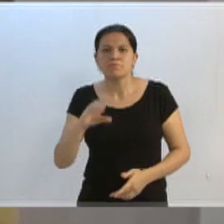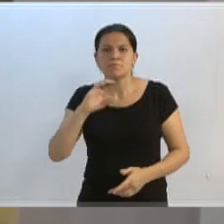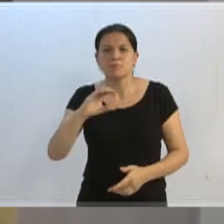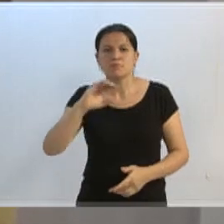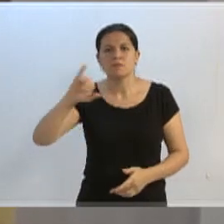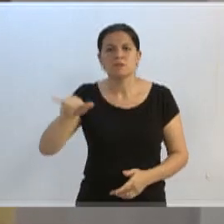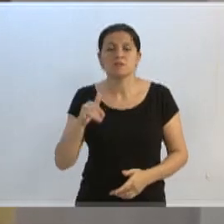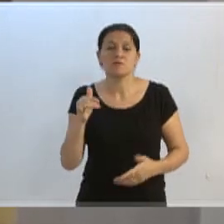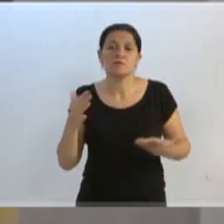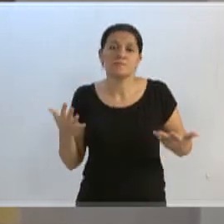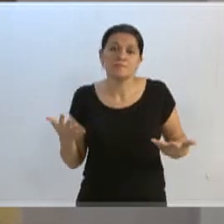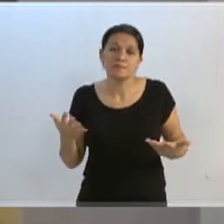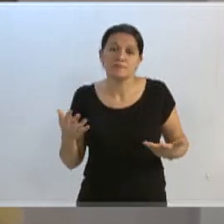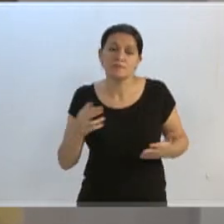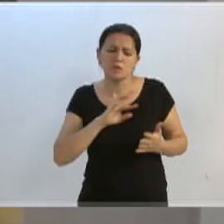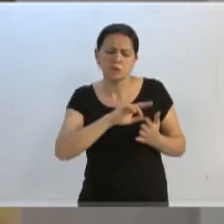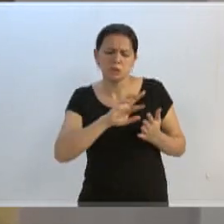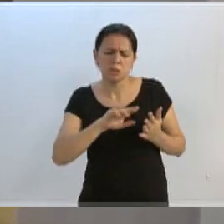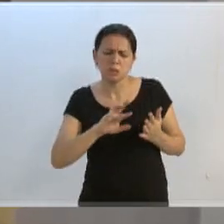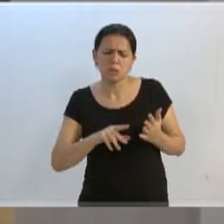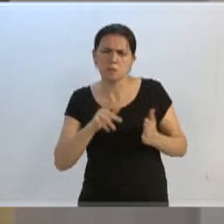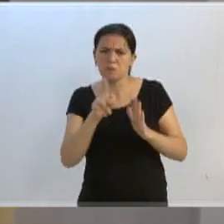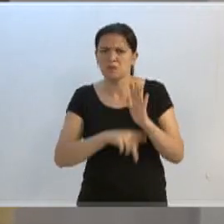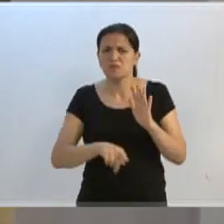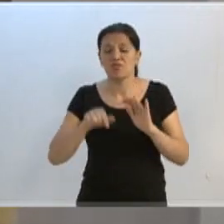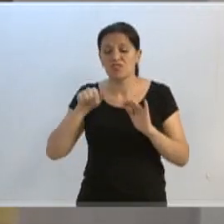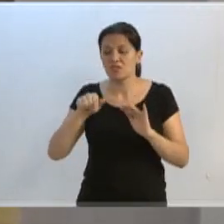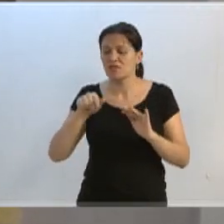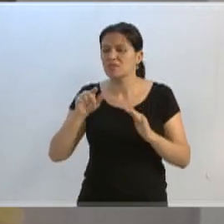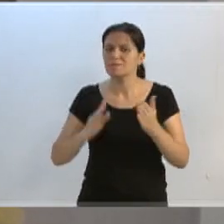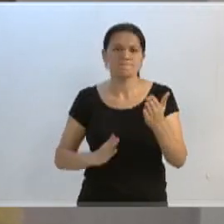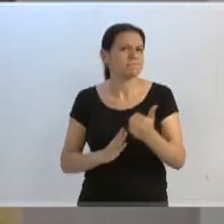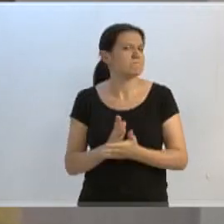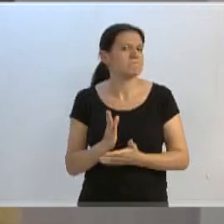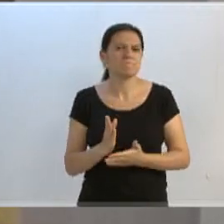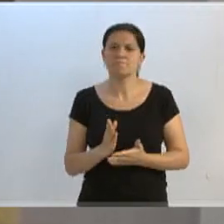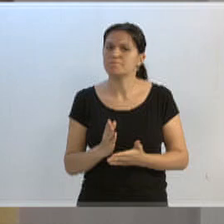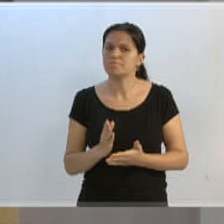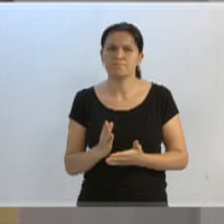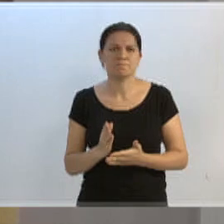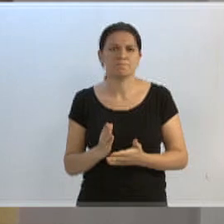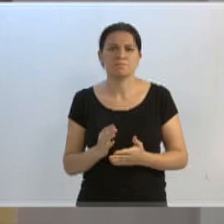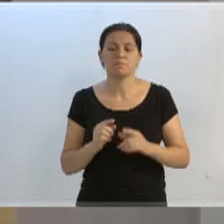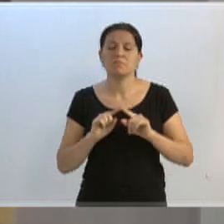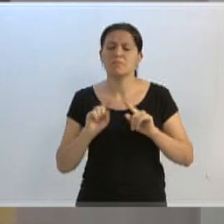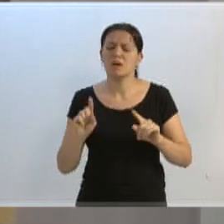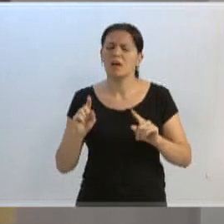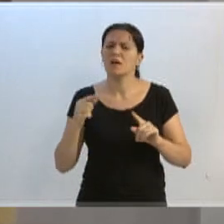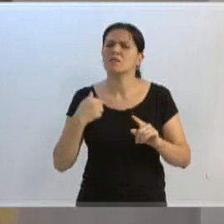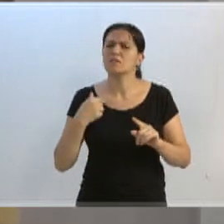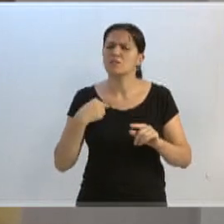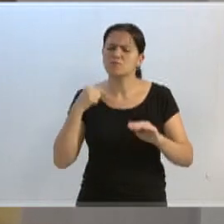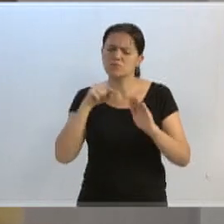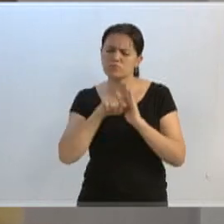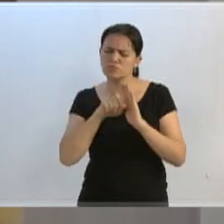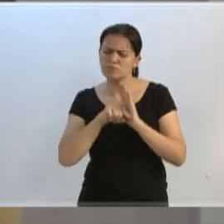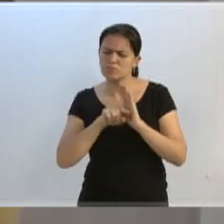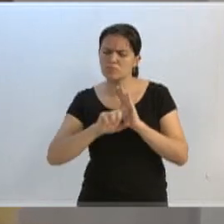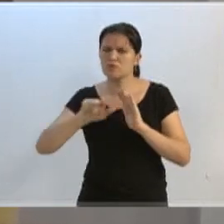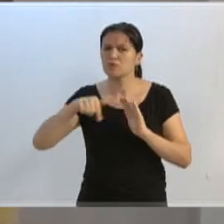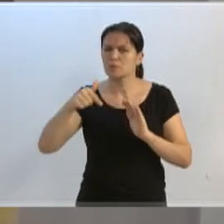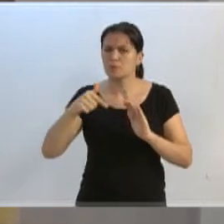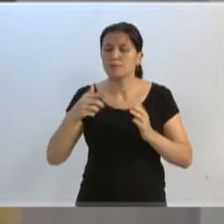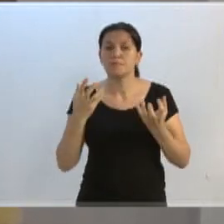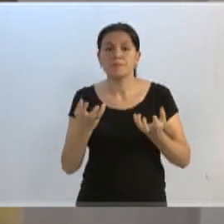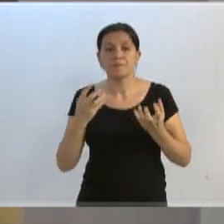estranhamente, vários projetos inconstitucionais passam. Esse que é em favor da educação não passou. Mas eu vou fazer alguns questionamentos mais tarde. Mas quero